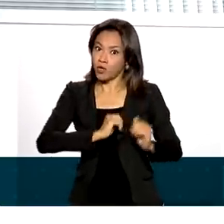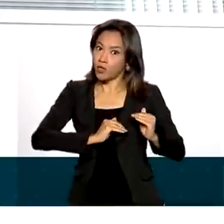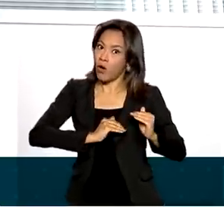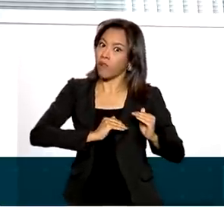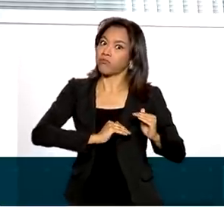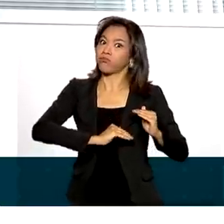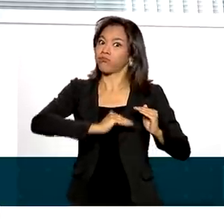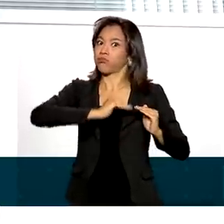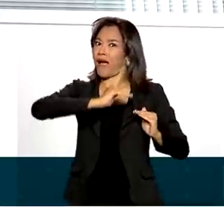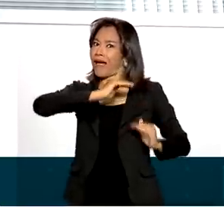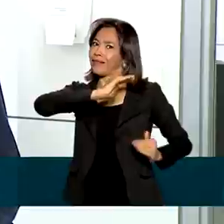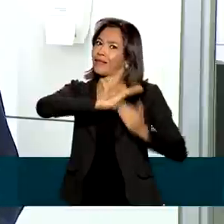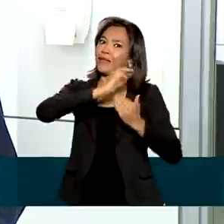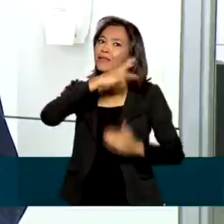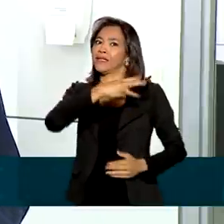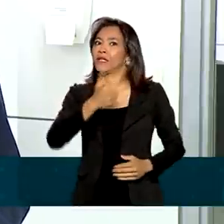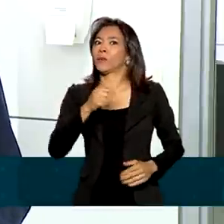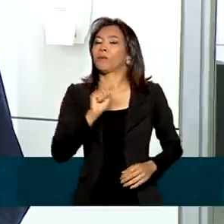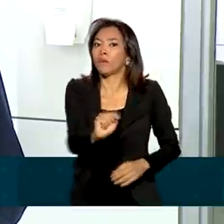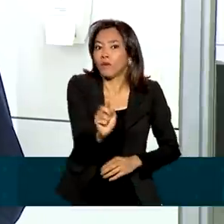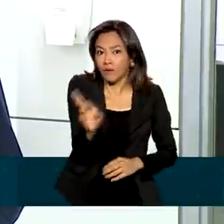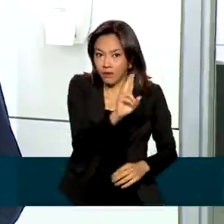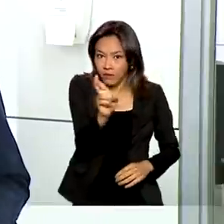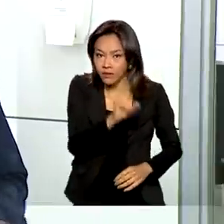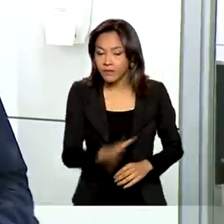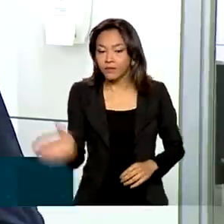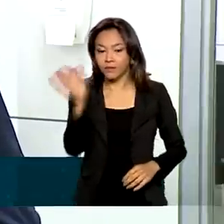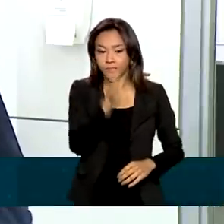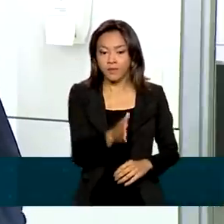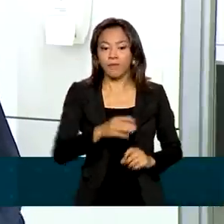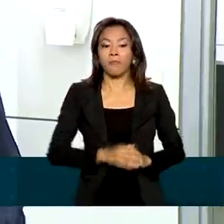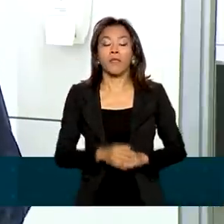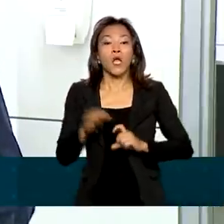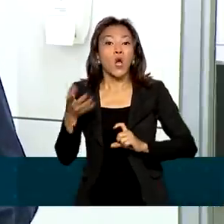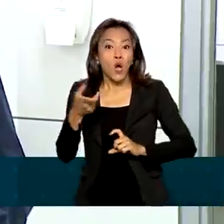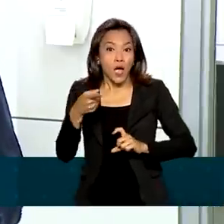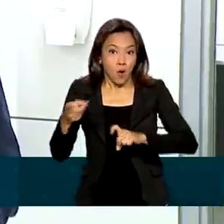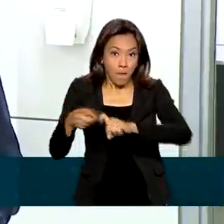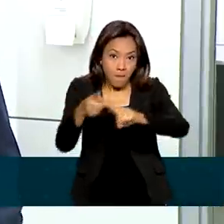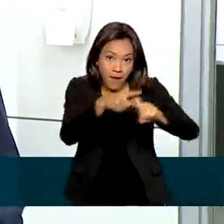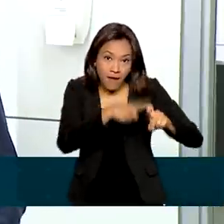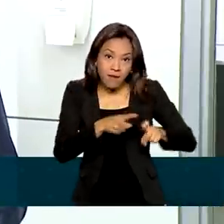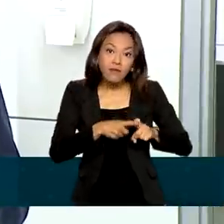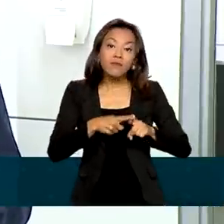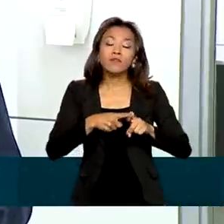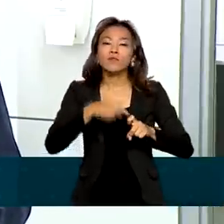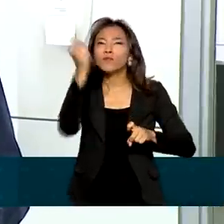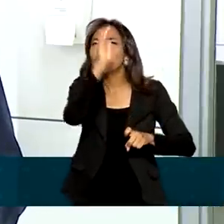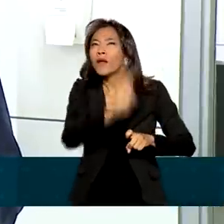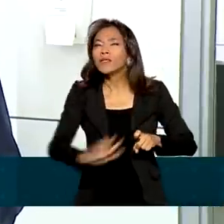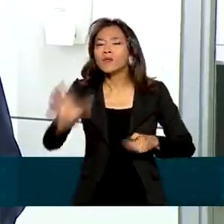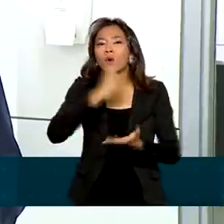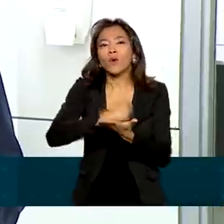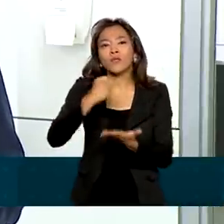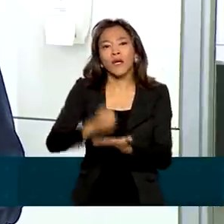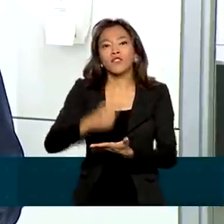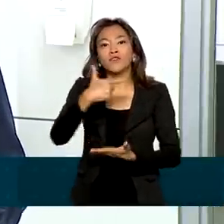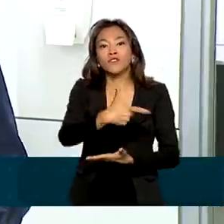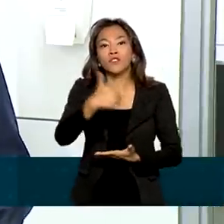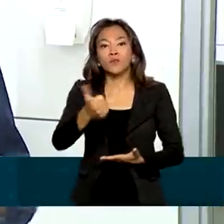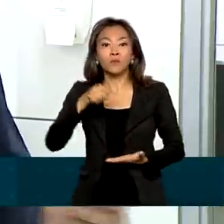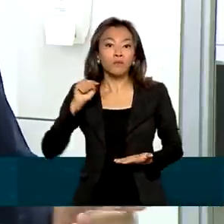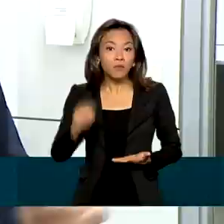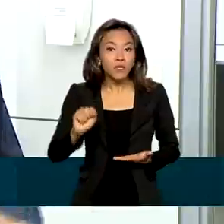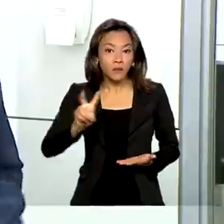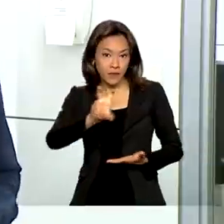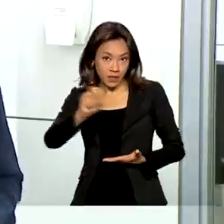de salários podem alcançar até R$ mil. A expectativa é que o programa Médicos pelo Brasil contrate 21 mil e 500 profissionais nos